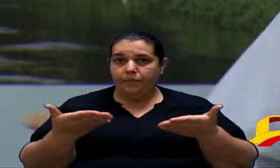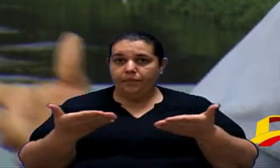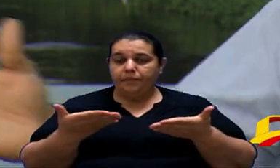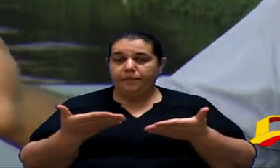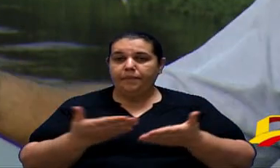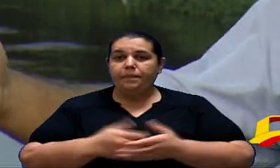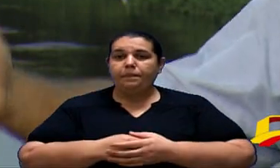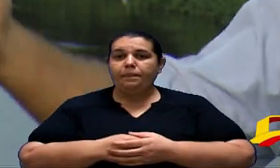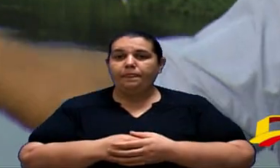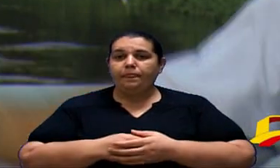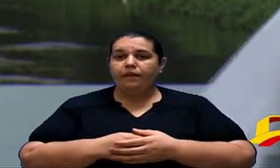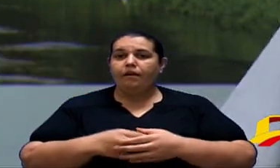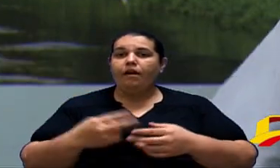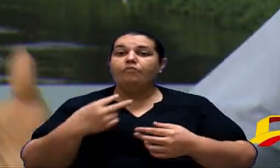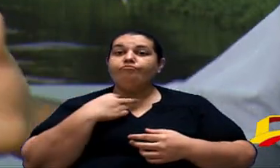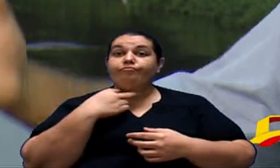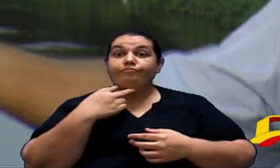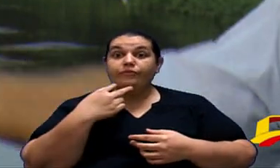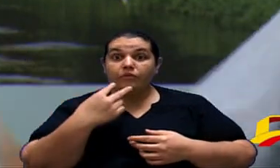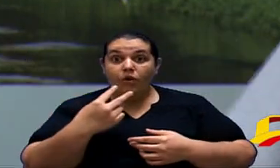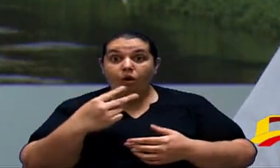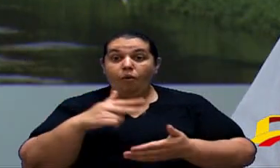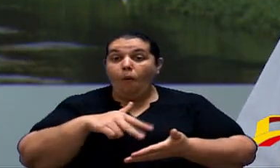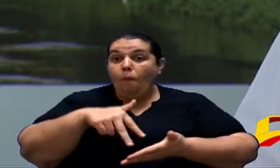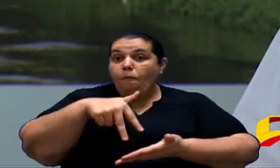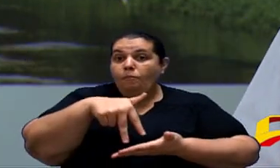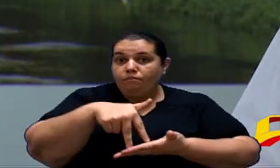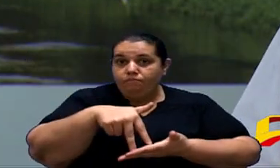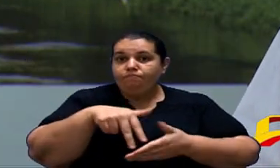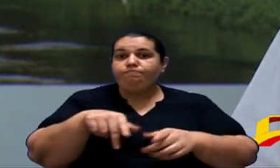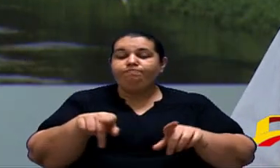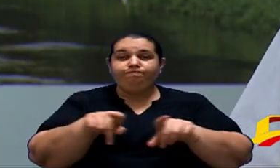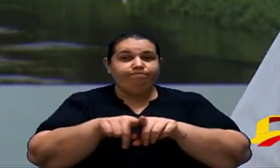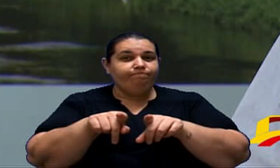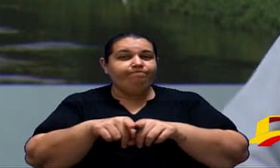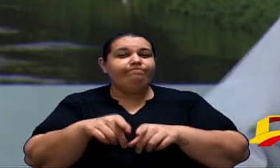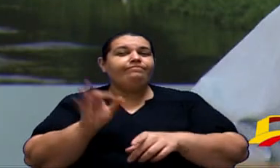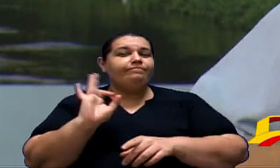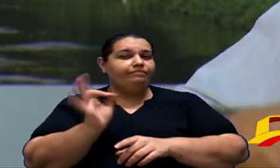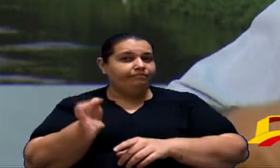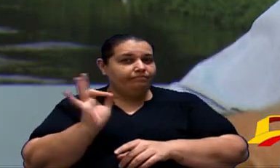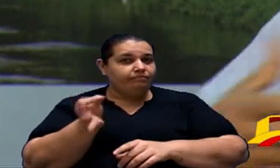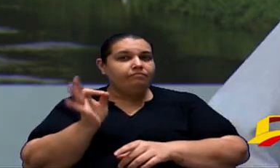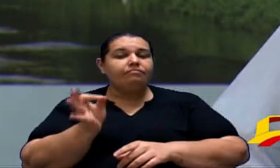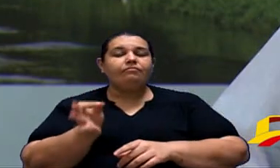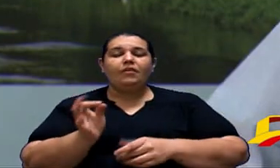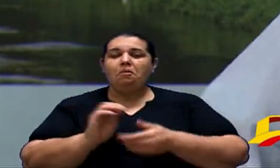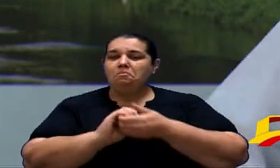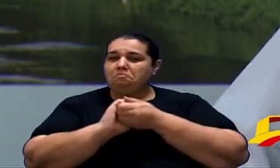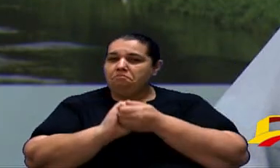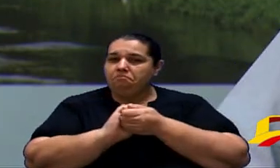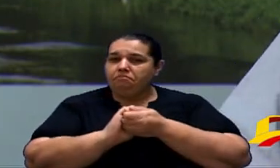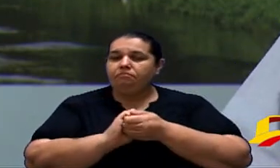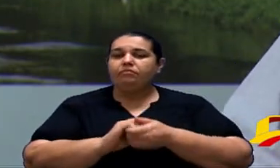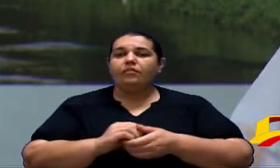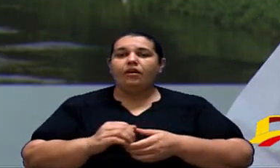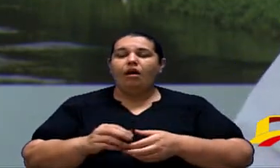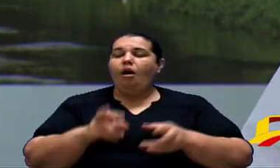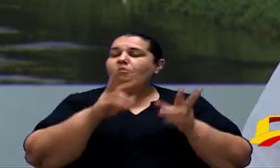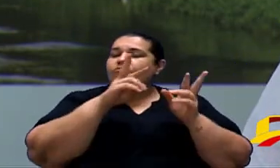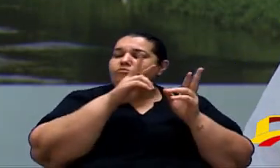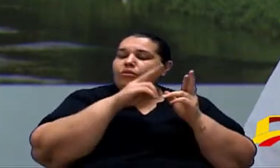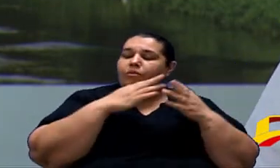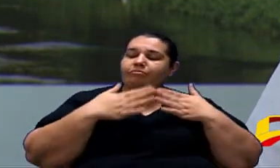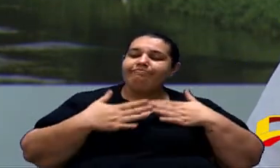a voz dele, o apoio dele, olha, sinceramente, deixa a gente... A gente vai dormir mais